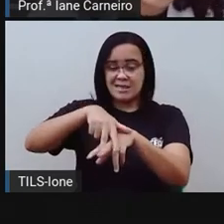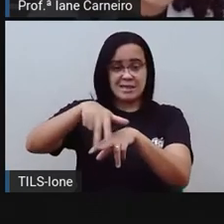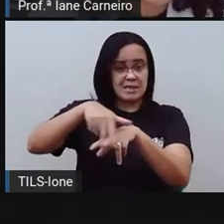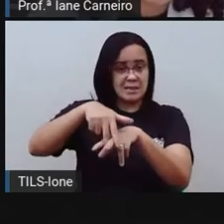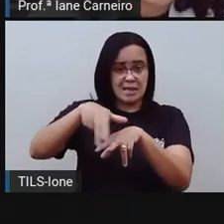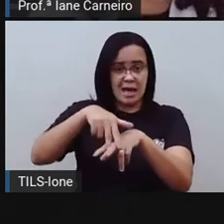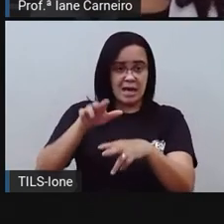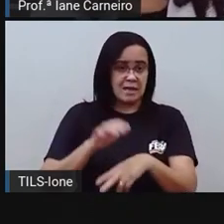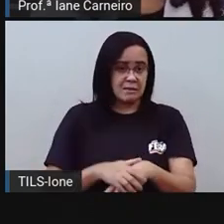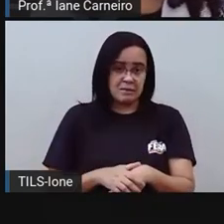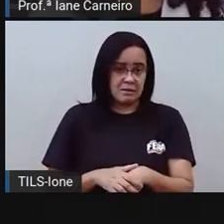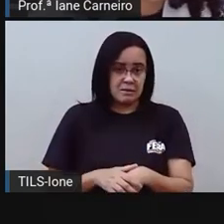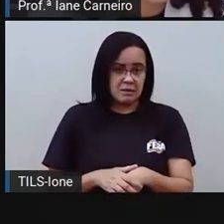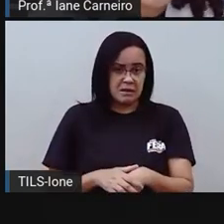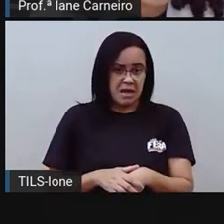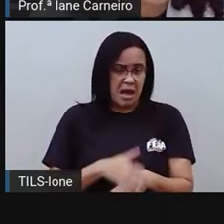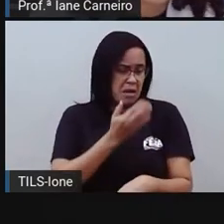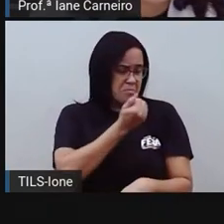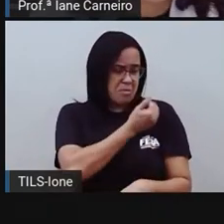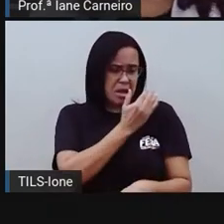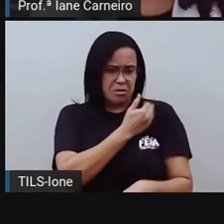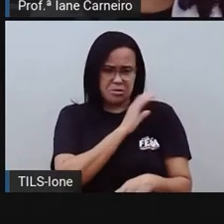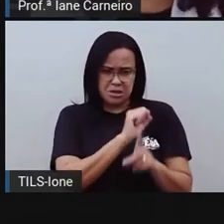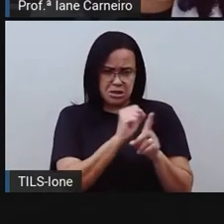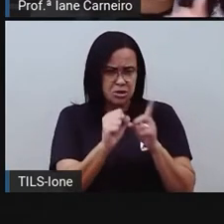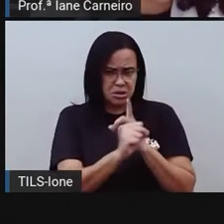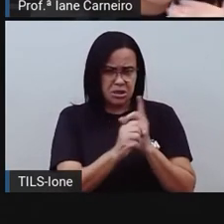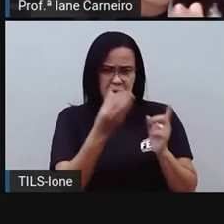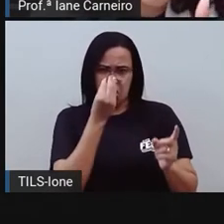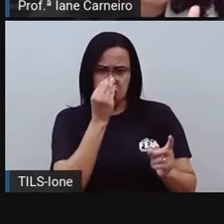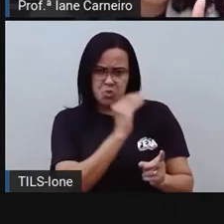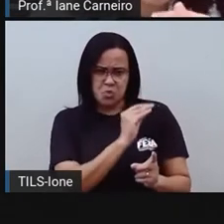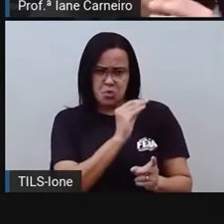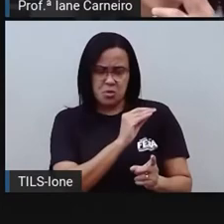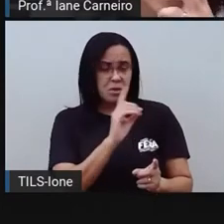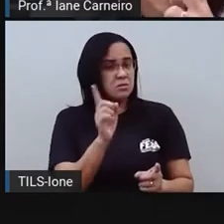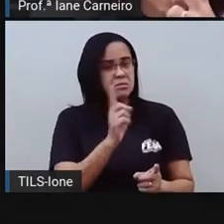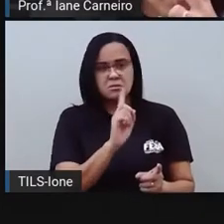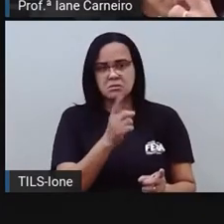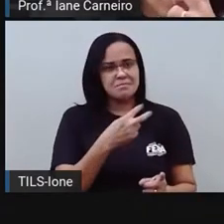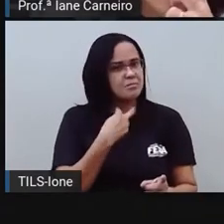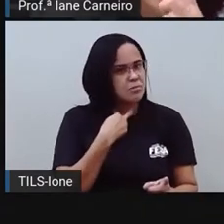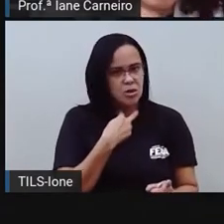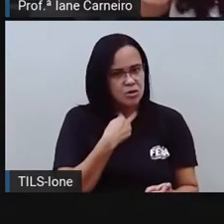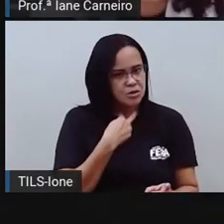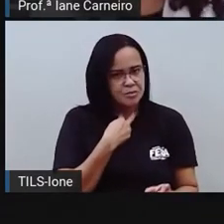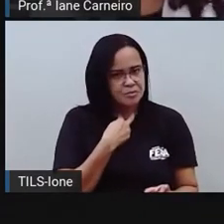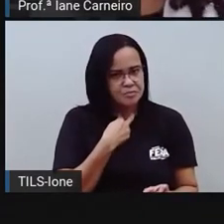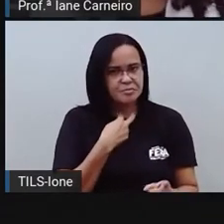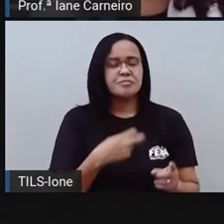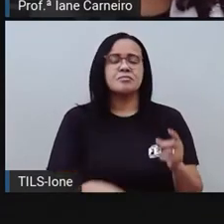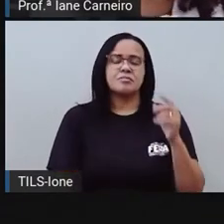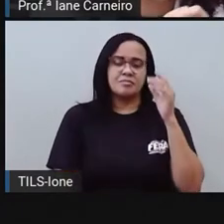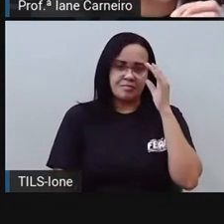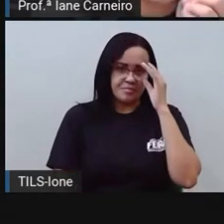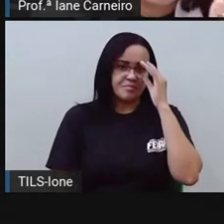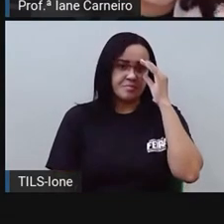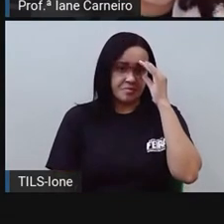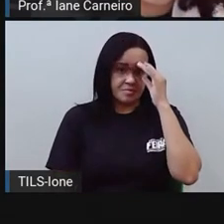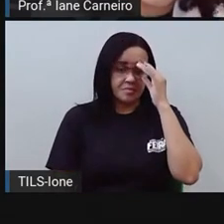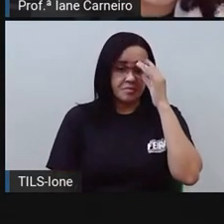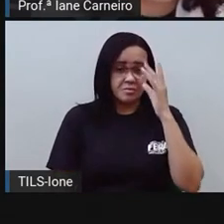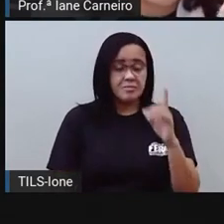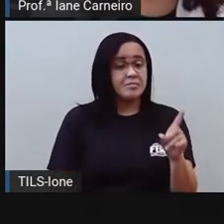como pode, né? Com as condições que tem. E isso não quer dizer nada sobre a pessoa, né? E aqui a gente vê